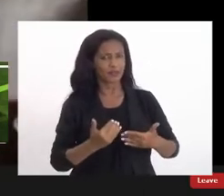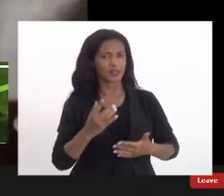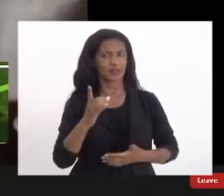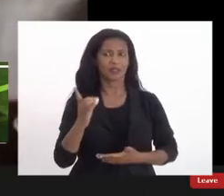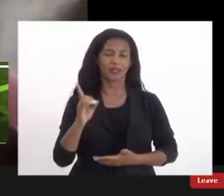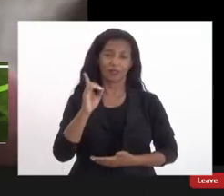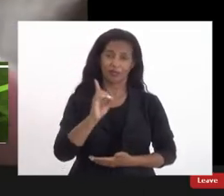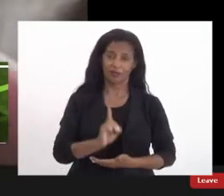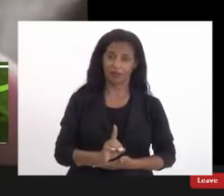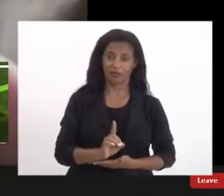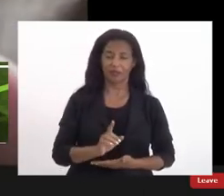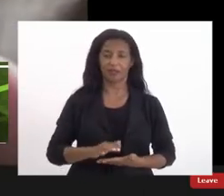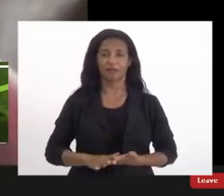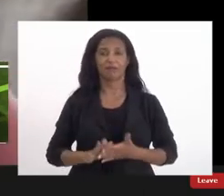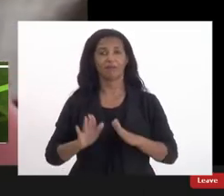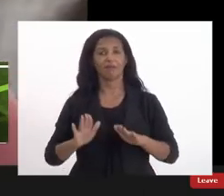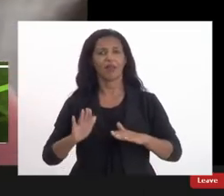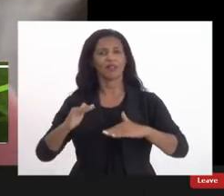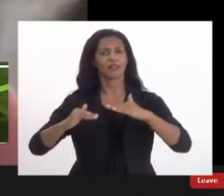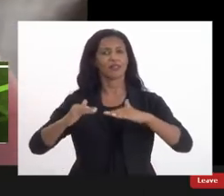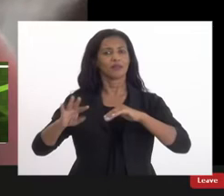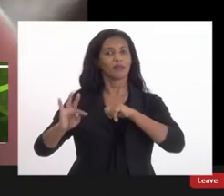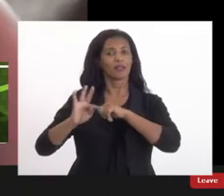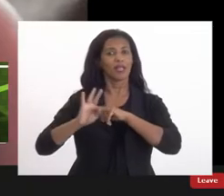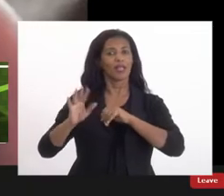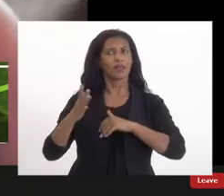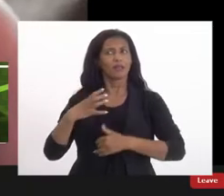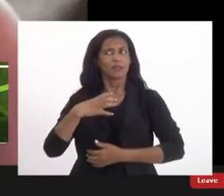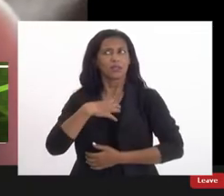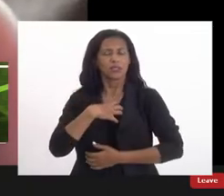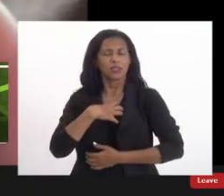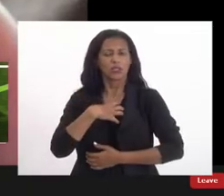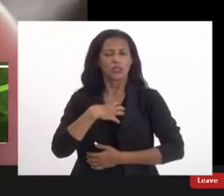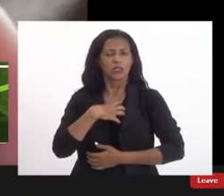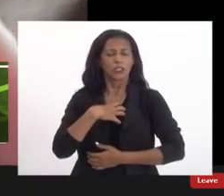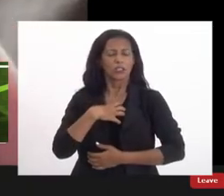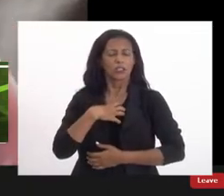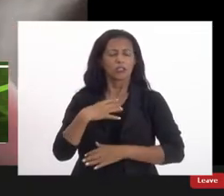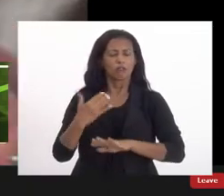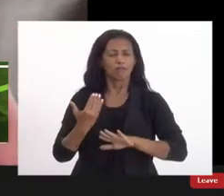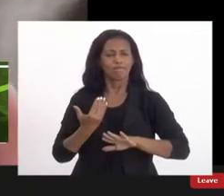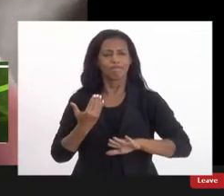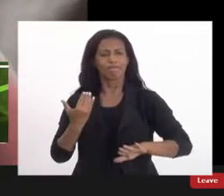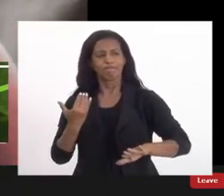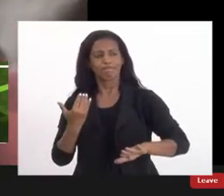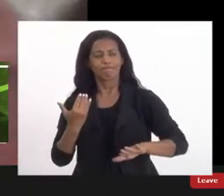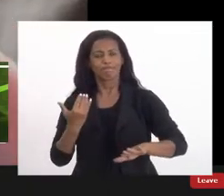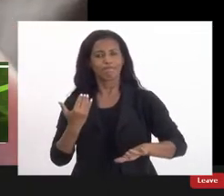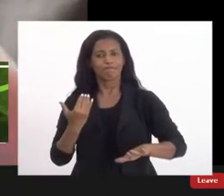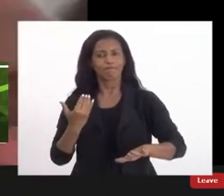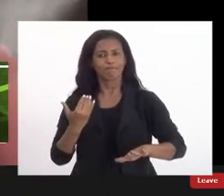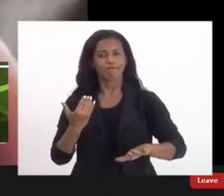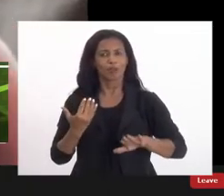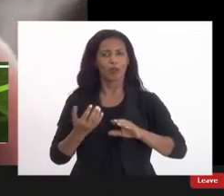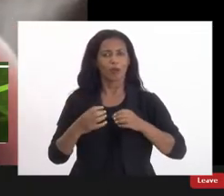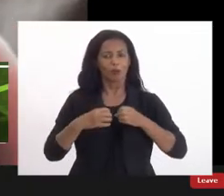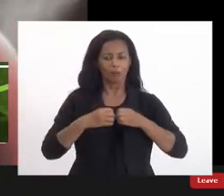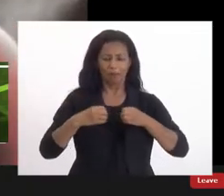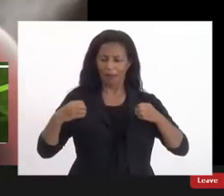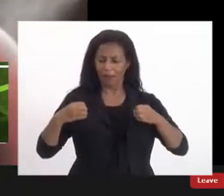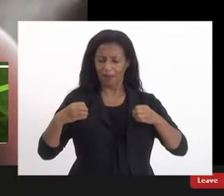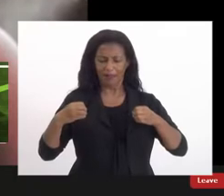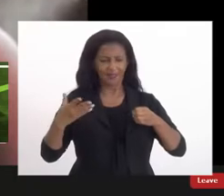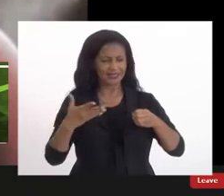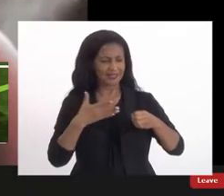deficiência mas a nível técnico sempre senti um deslocamento uma desconexão